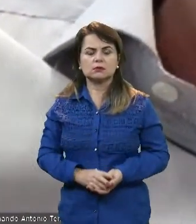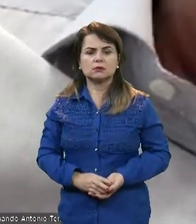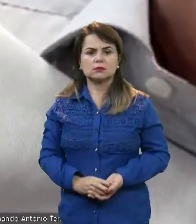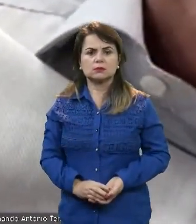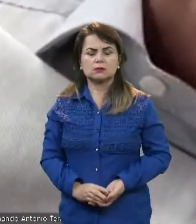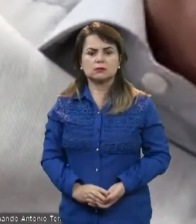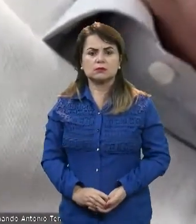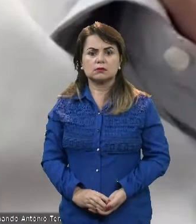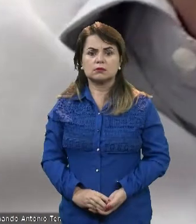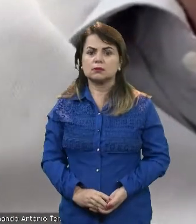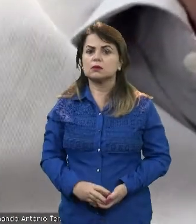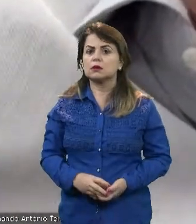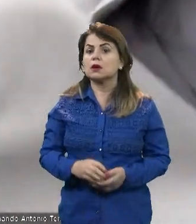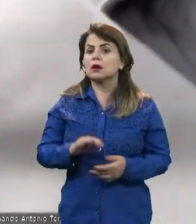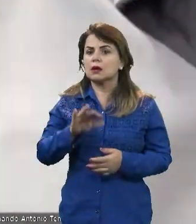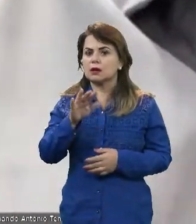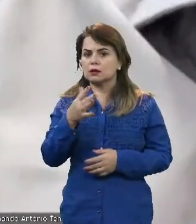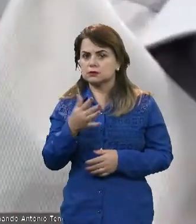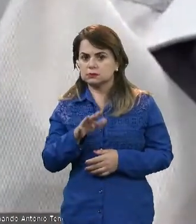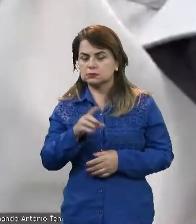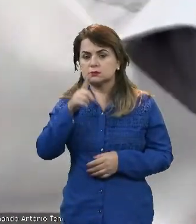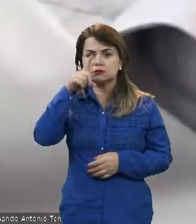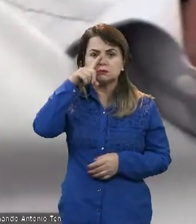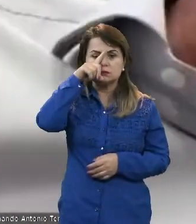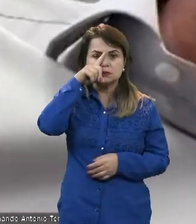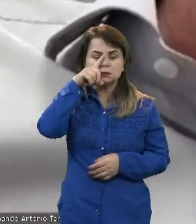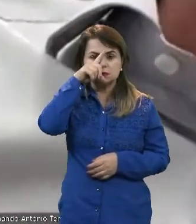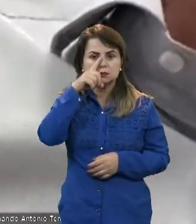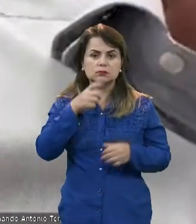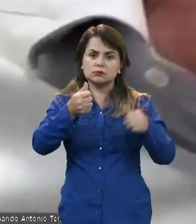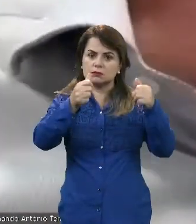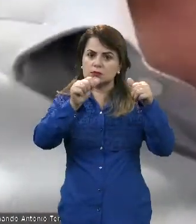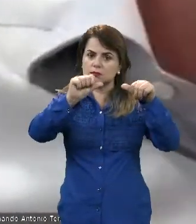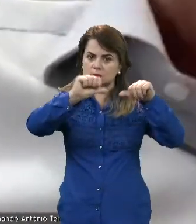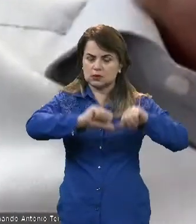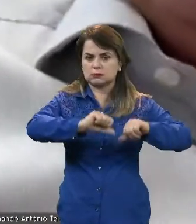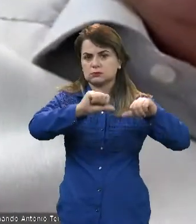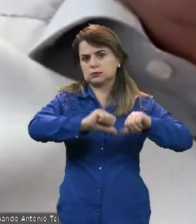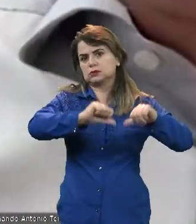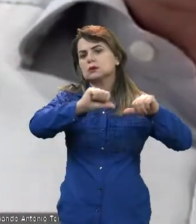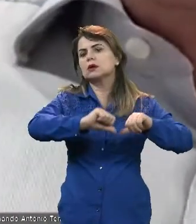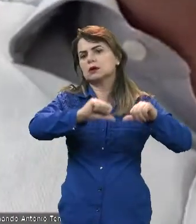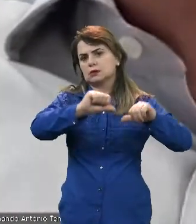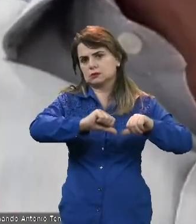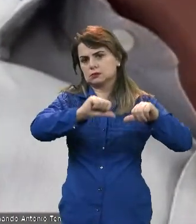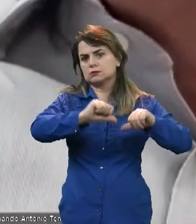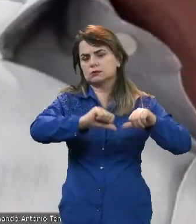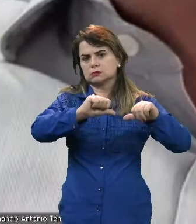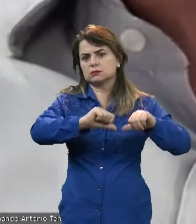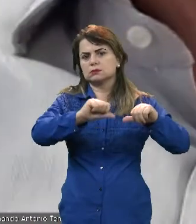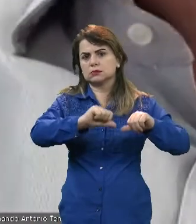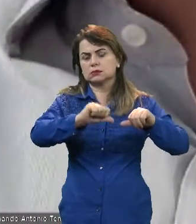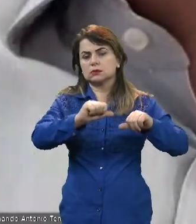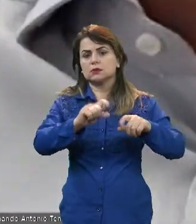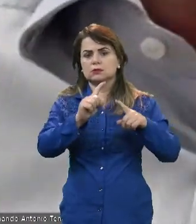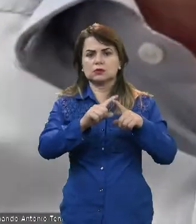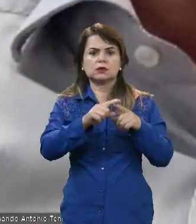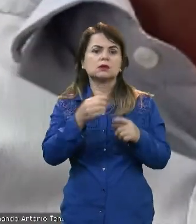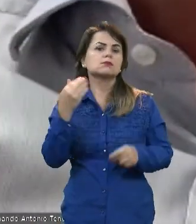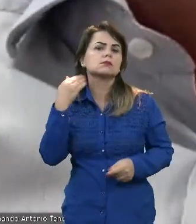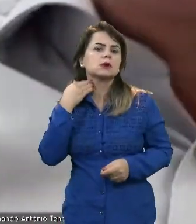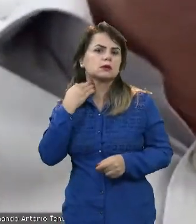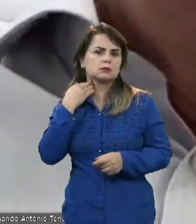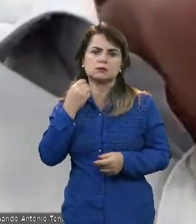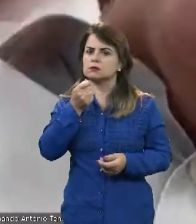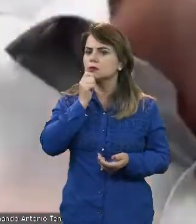um risco prejudicado por não ter pago alguns casos a outros bancos,